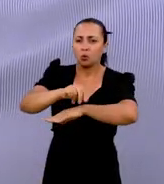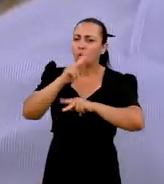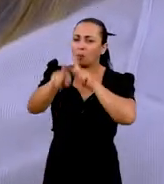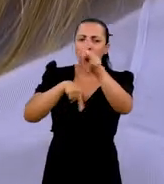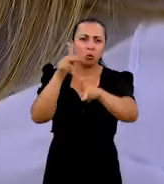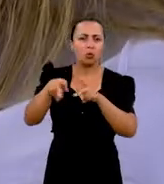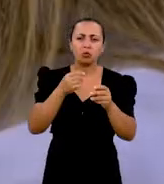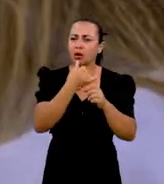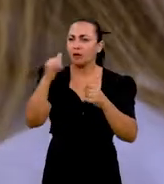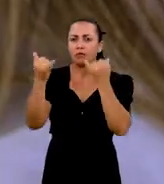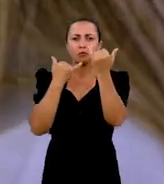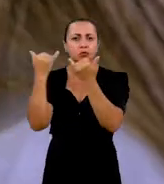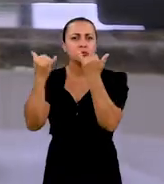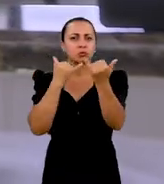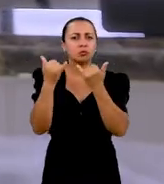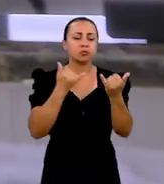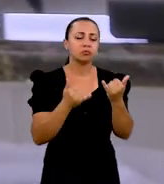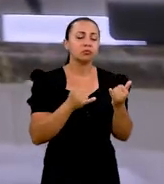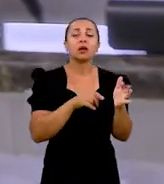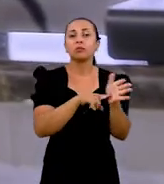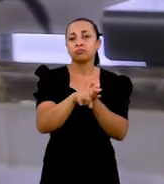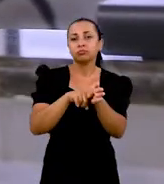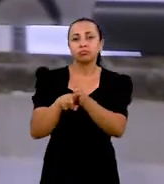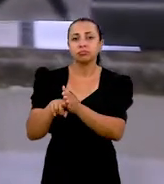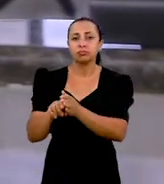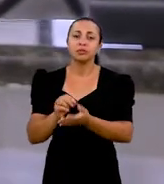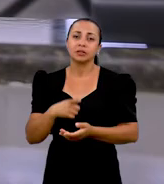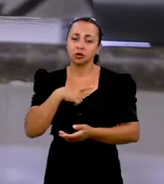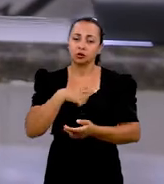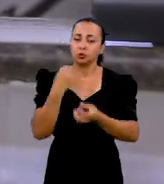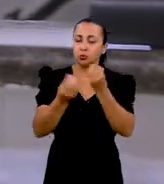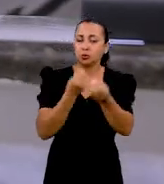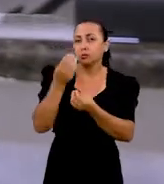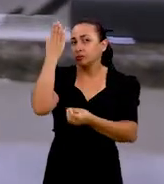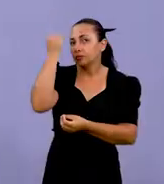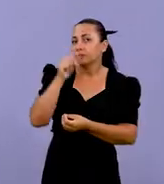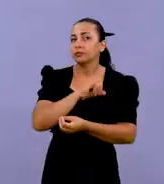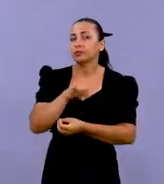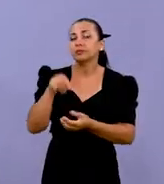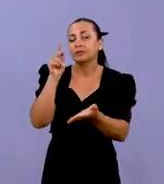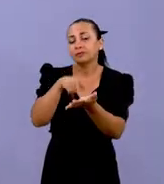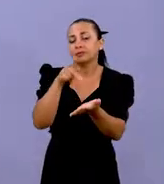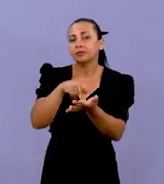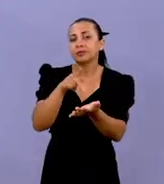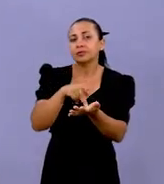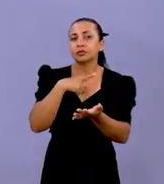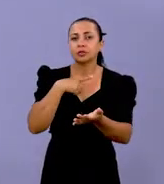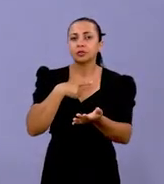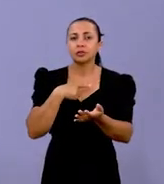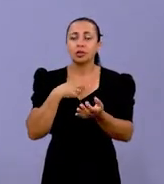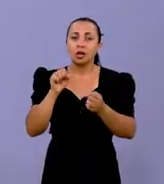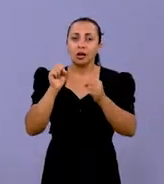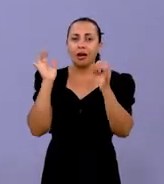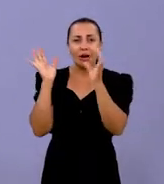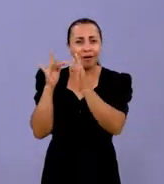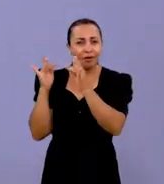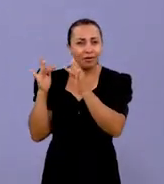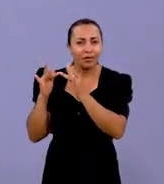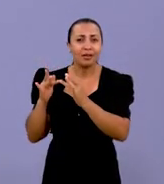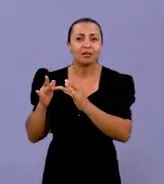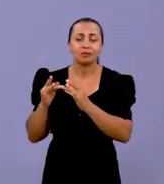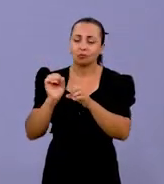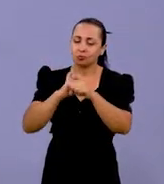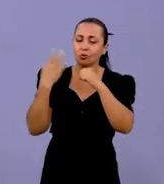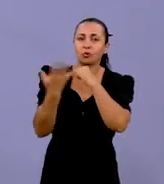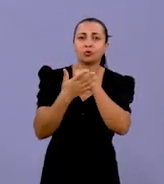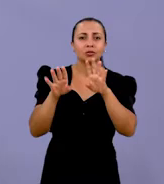Para toda a população levar informação por meio dessa pesquisa. Se eles tinham como saber se realmente a transmissão do Covid